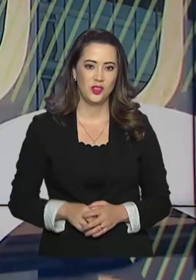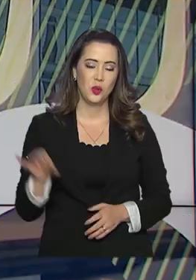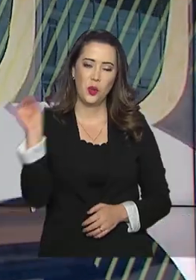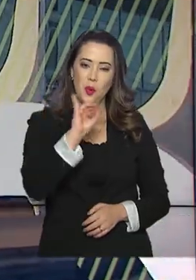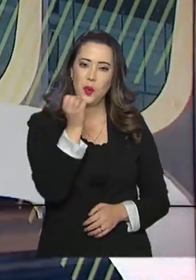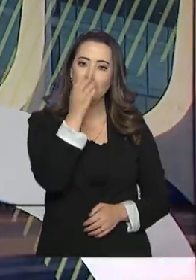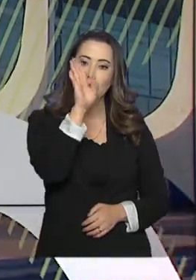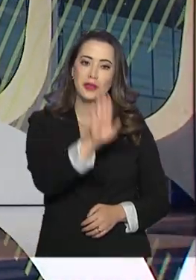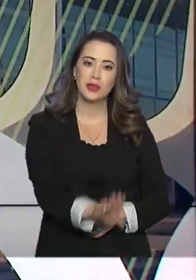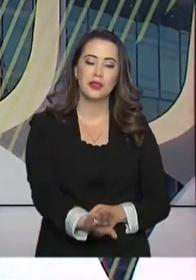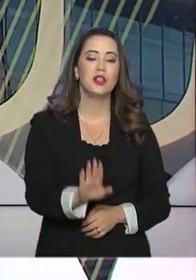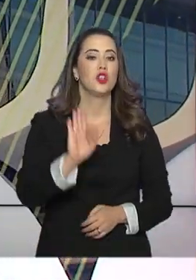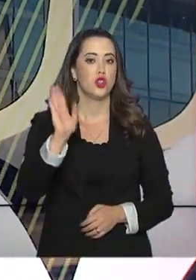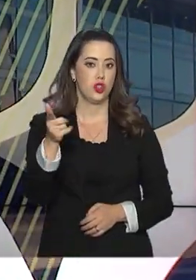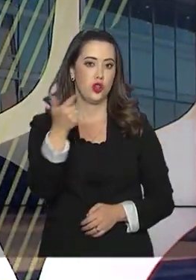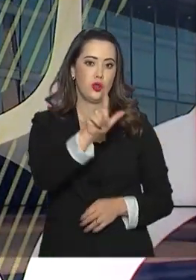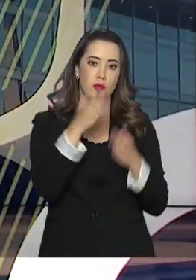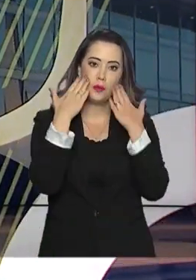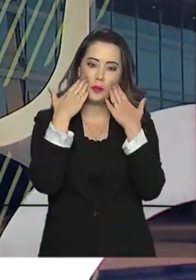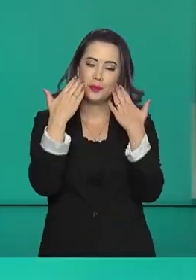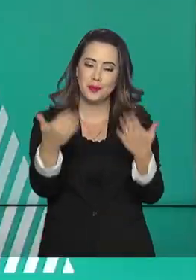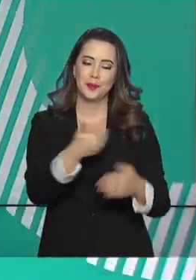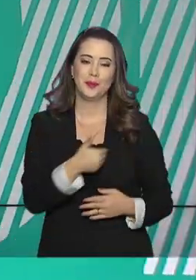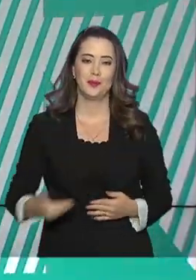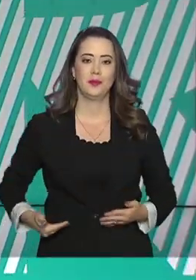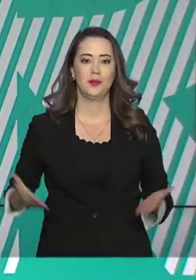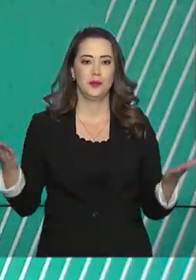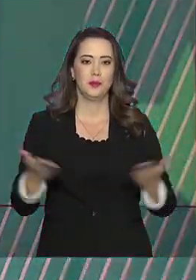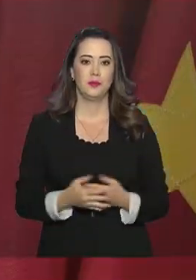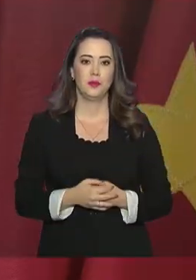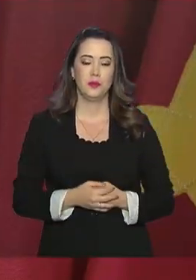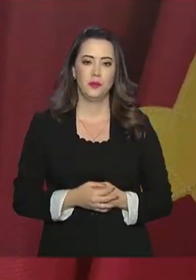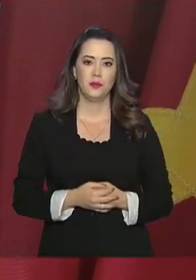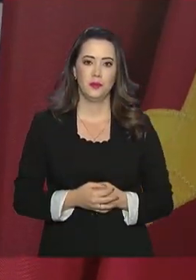Olá, boa tarde. Já estamos no ar com mais um Governo Agora.